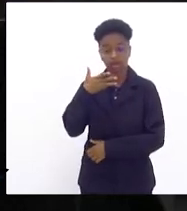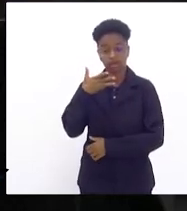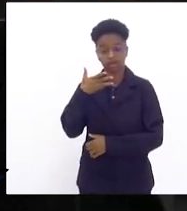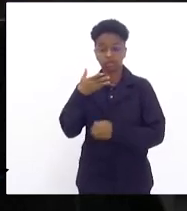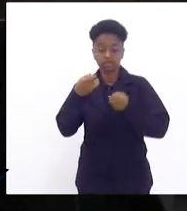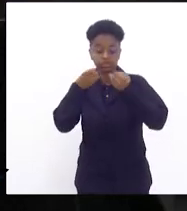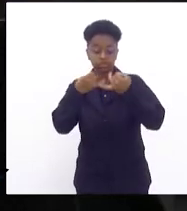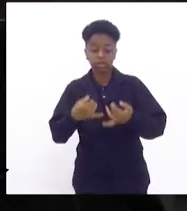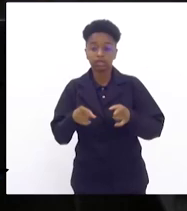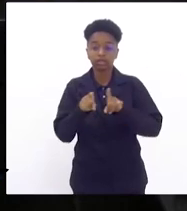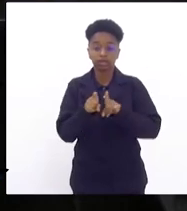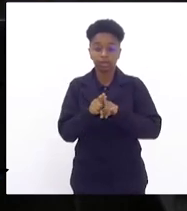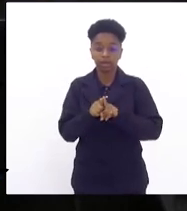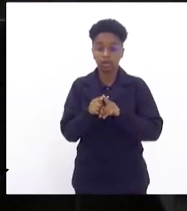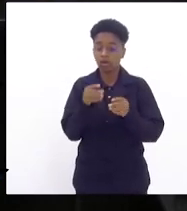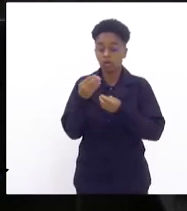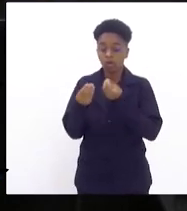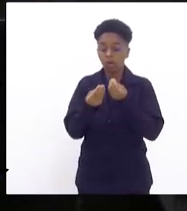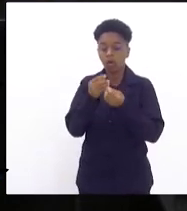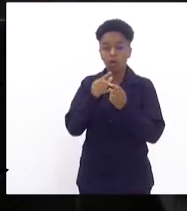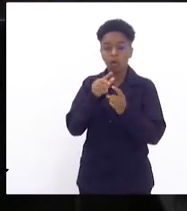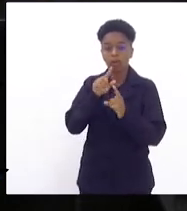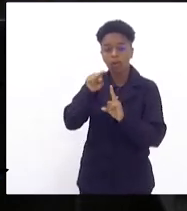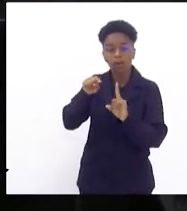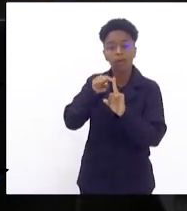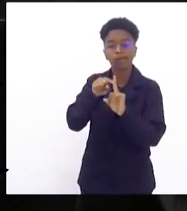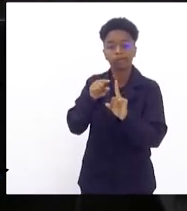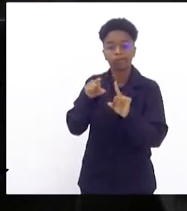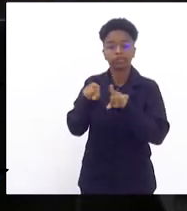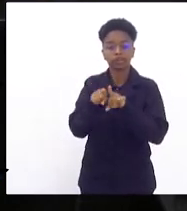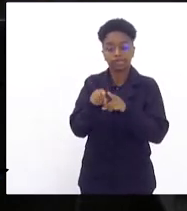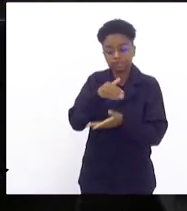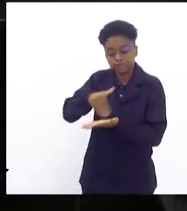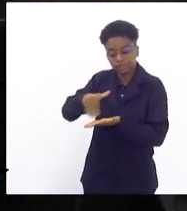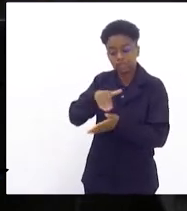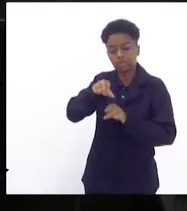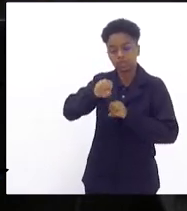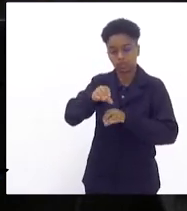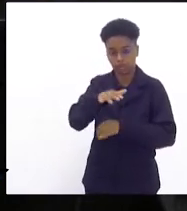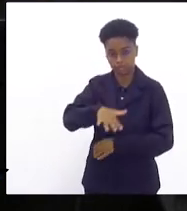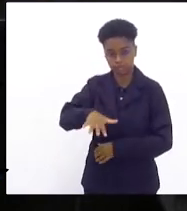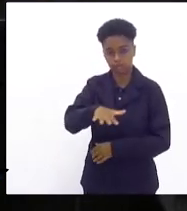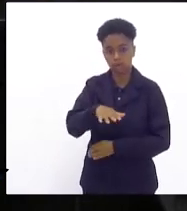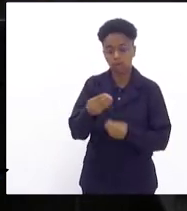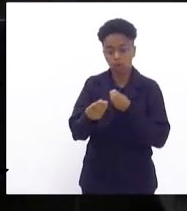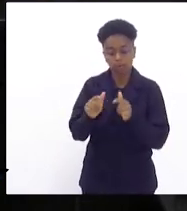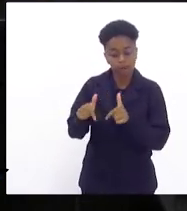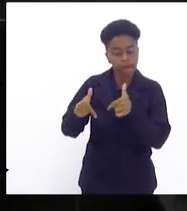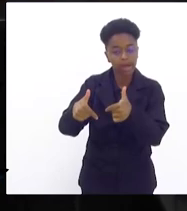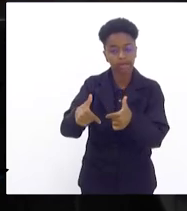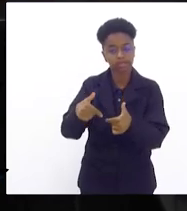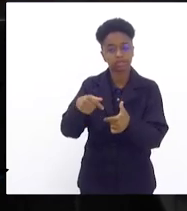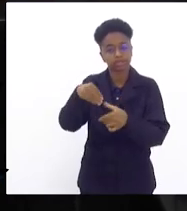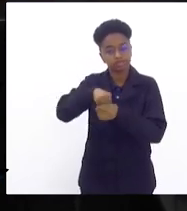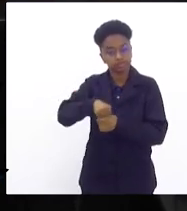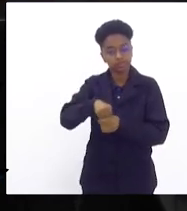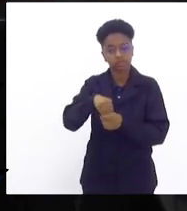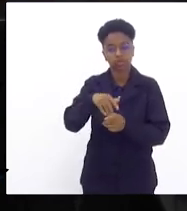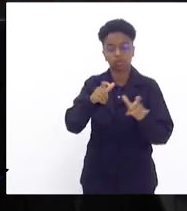e a intensidade que a nova secretária de educação vem tendo à frente da Secretaria Estadual de Educação,